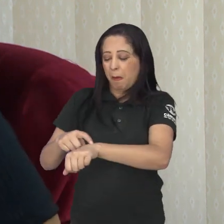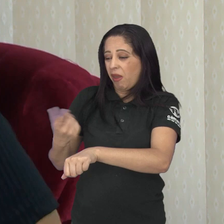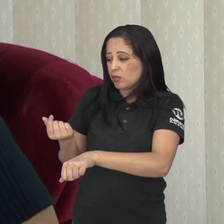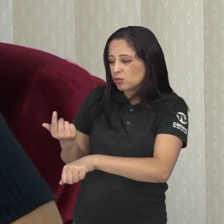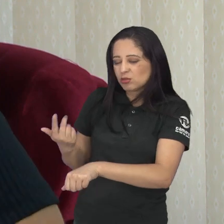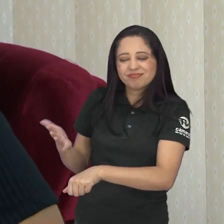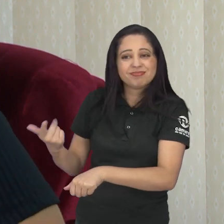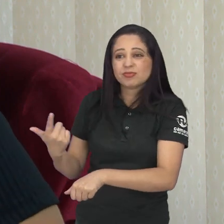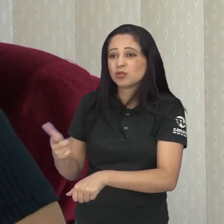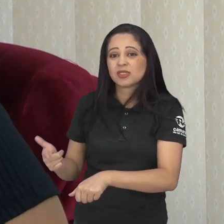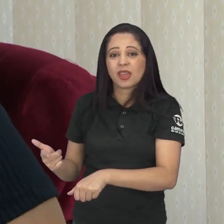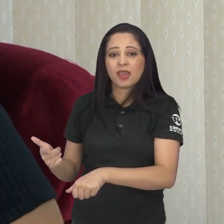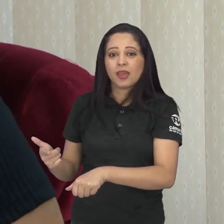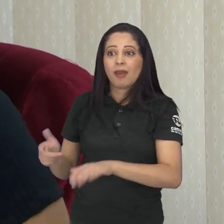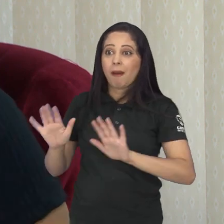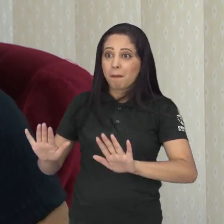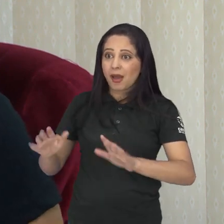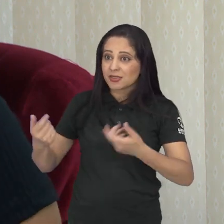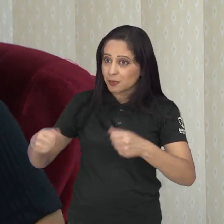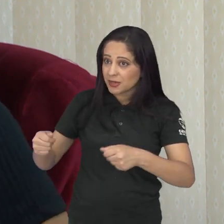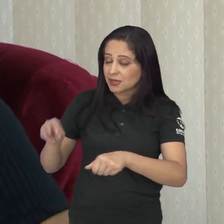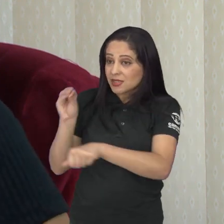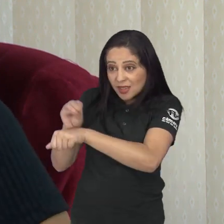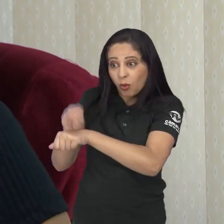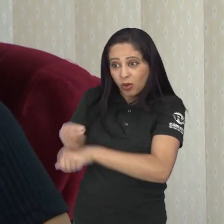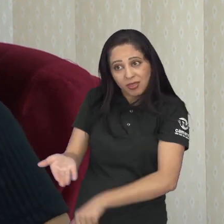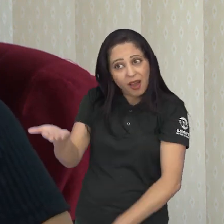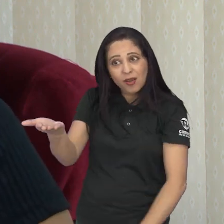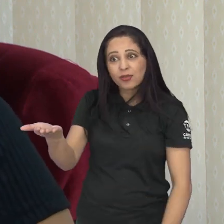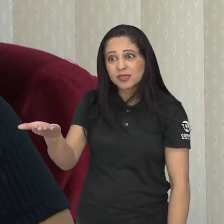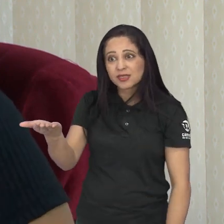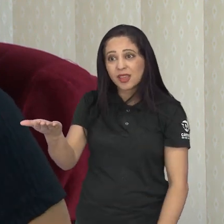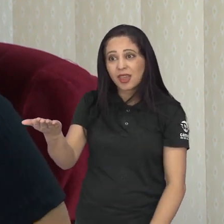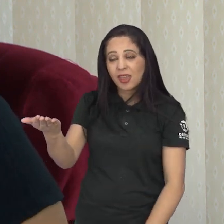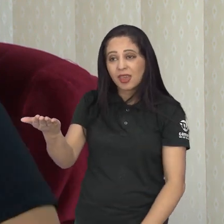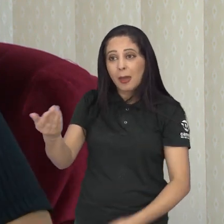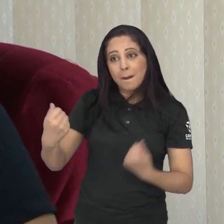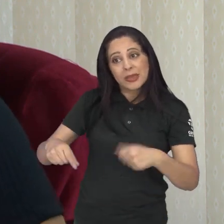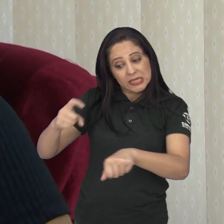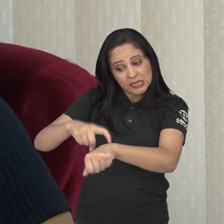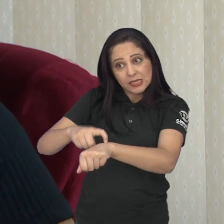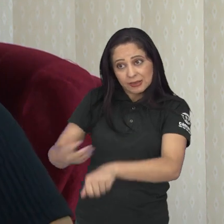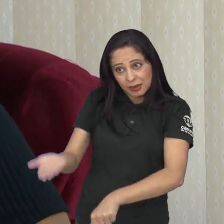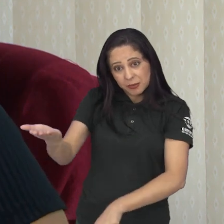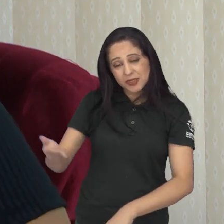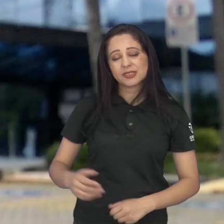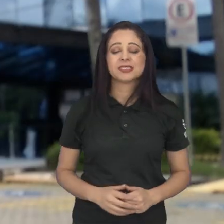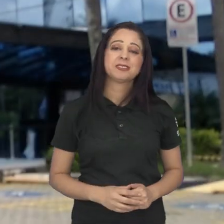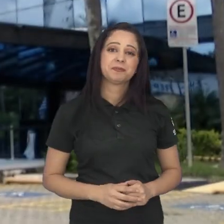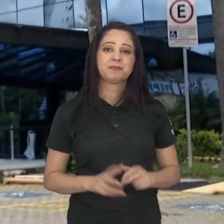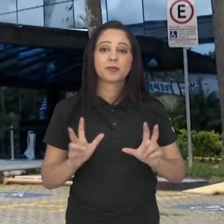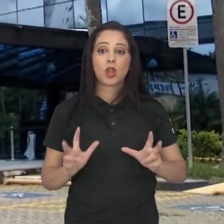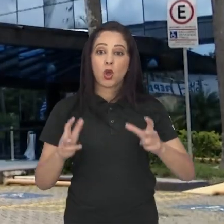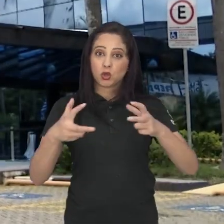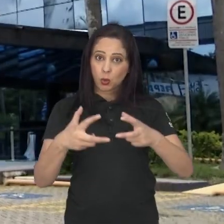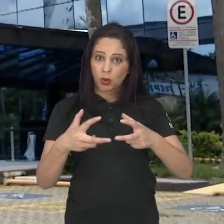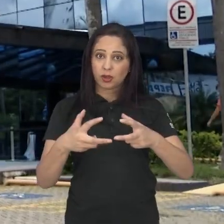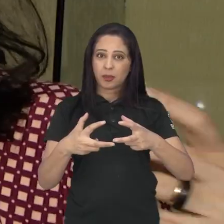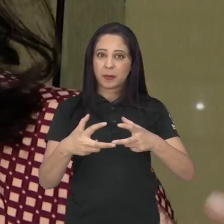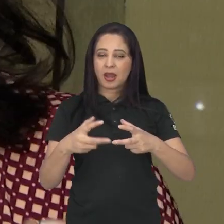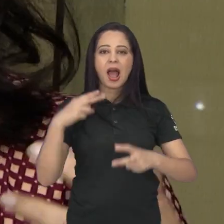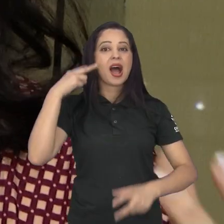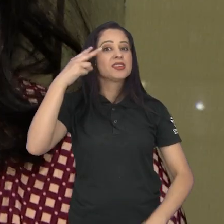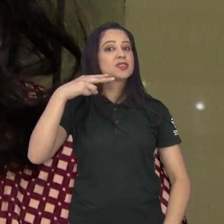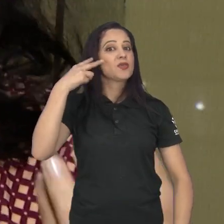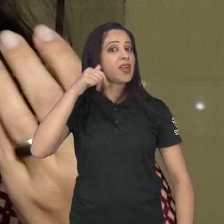eu não tenho tempo. Tá, mas precisa caber você. No seu tempo, precisa caber você. Na Câmara Municipal,